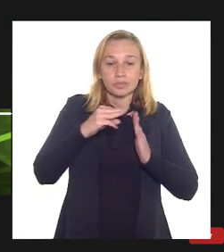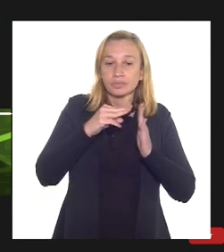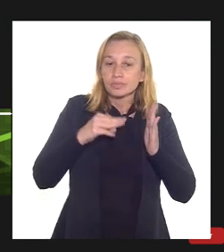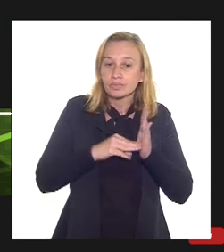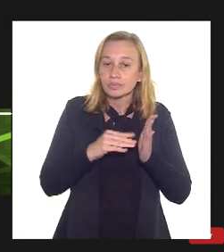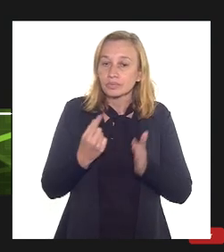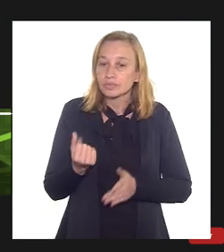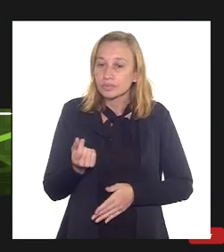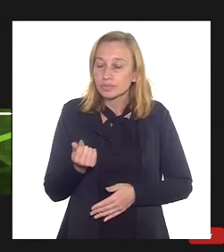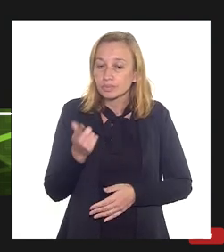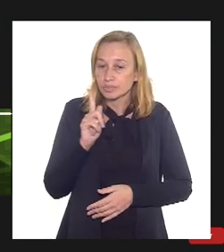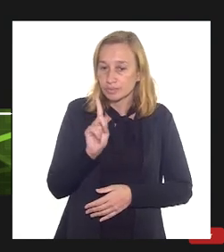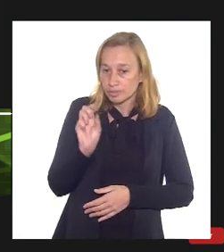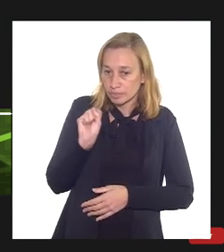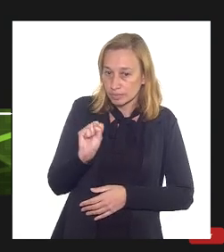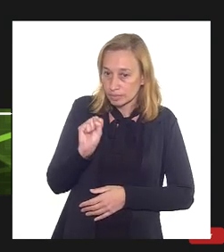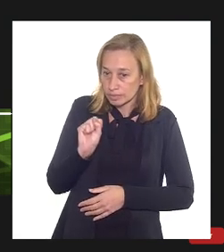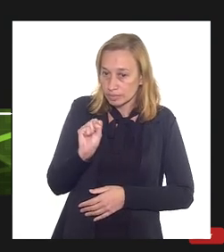de preço de gás.